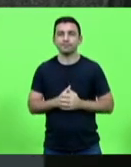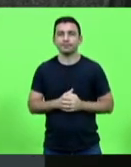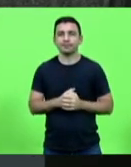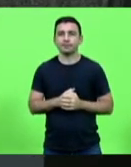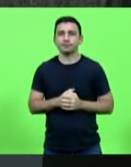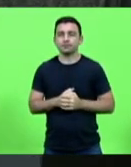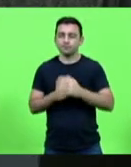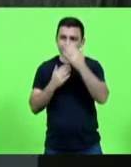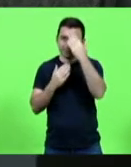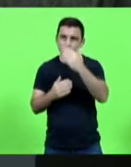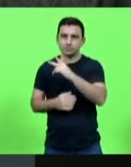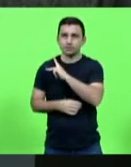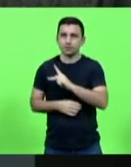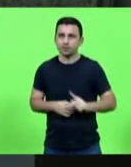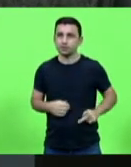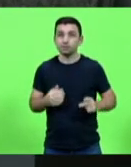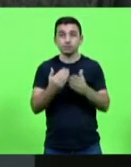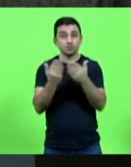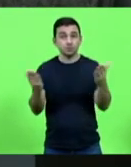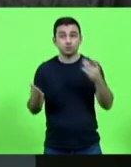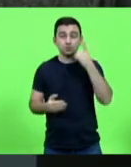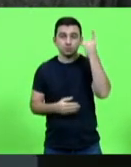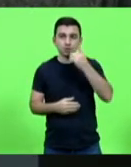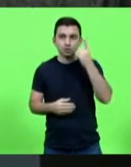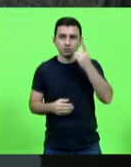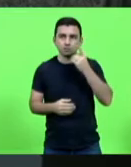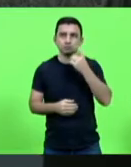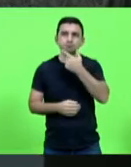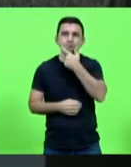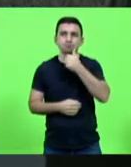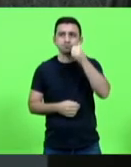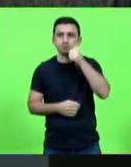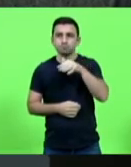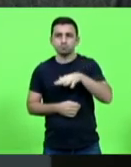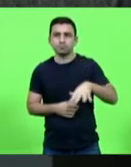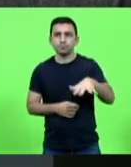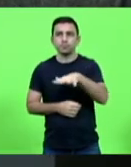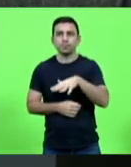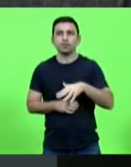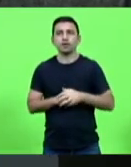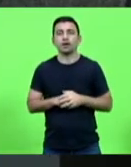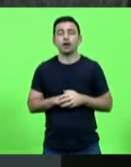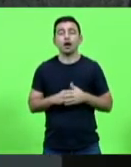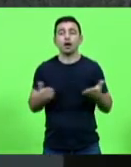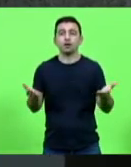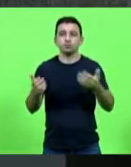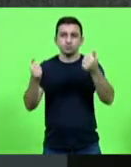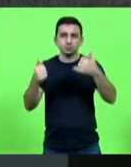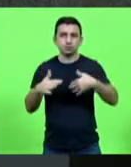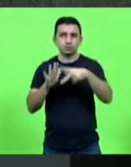presidente, senhores deputados, senhoras deputadas, eu trago aqui o projeto de lei